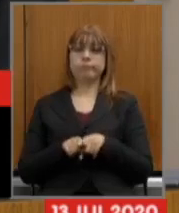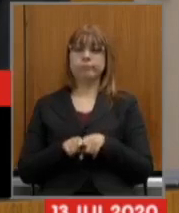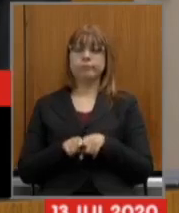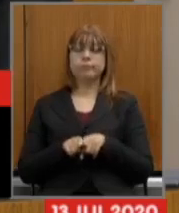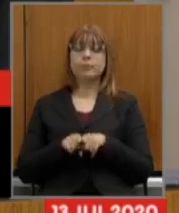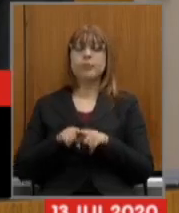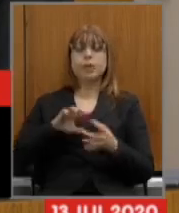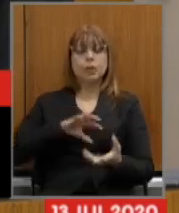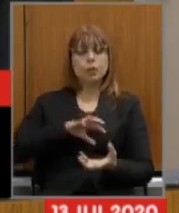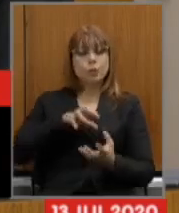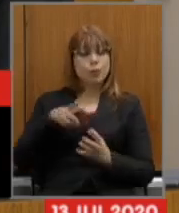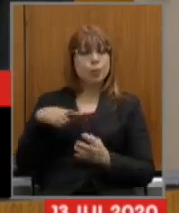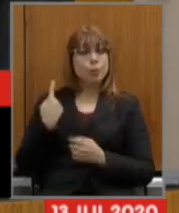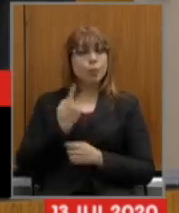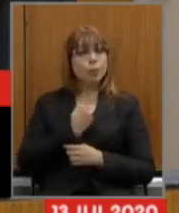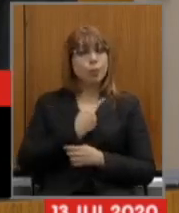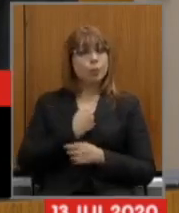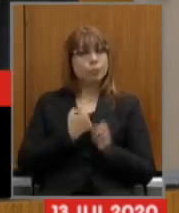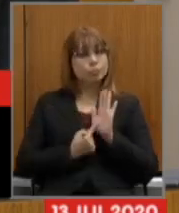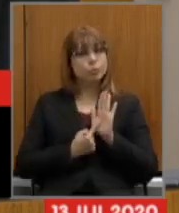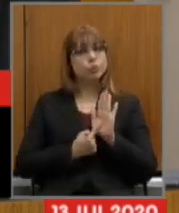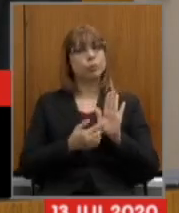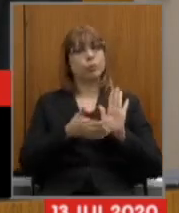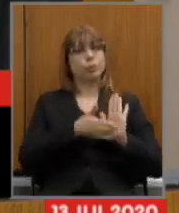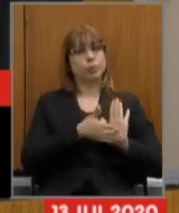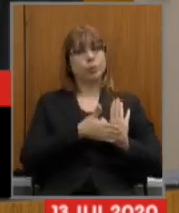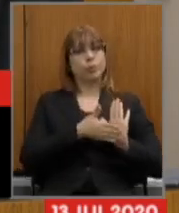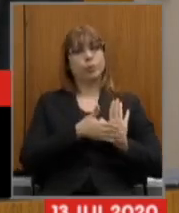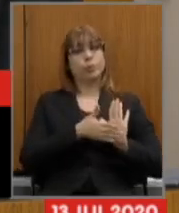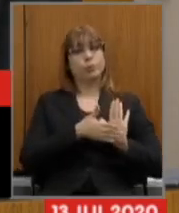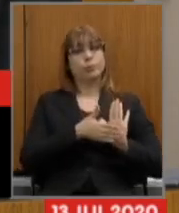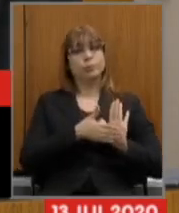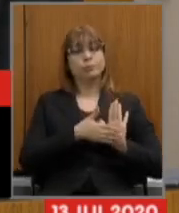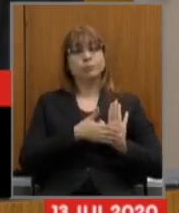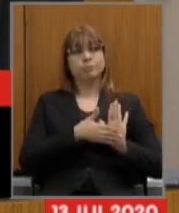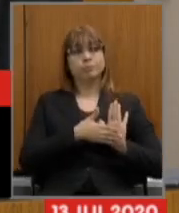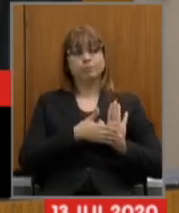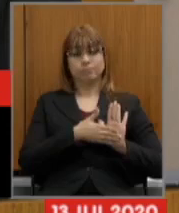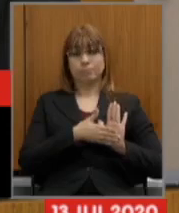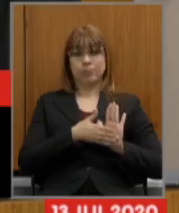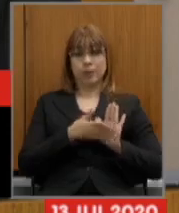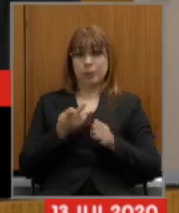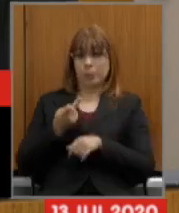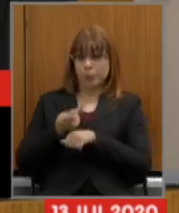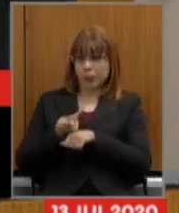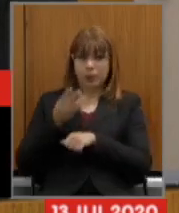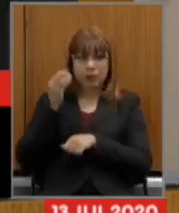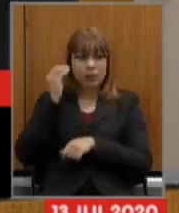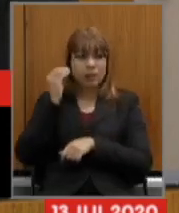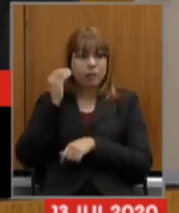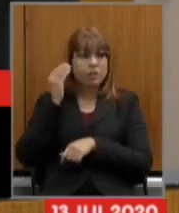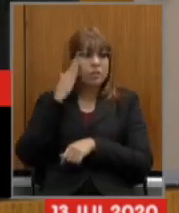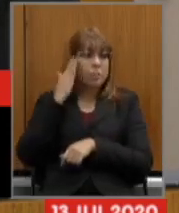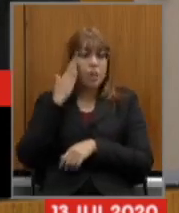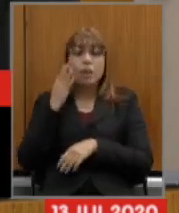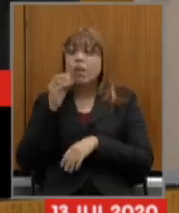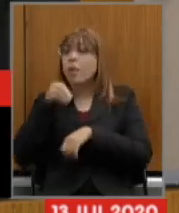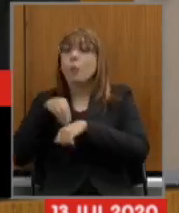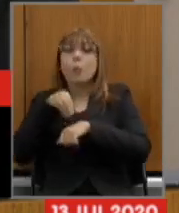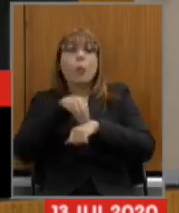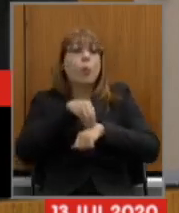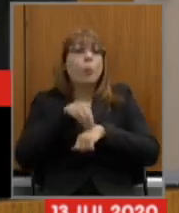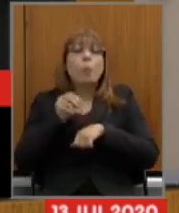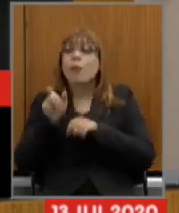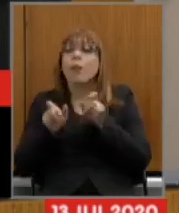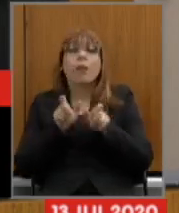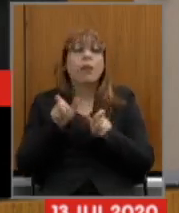reforma que estamos propondo não está à procura de culpados está à procura